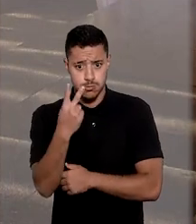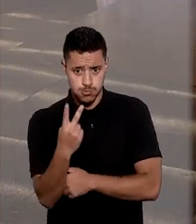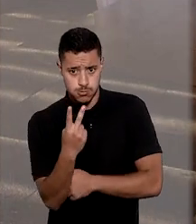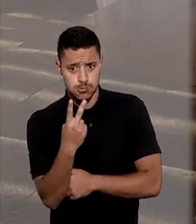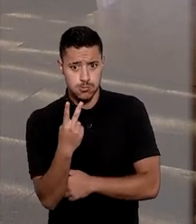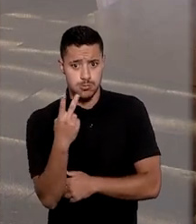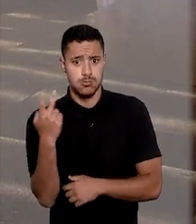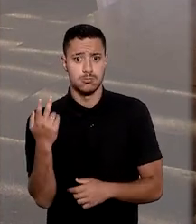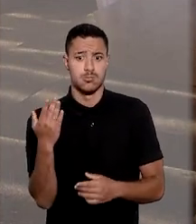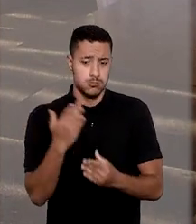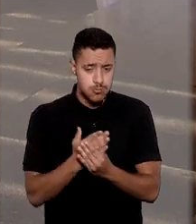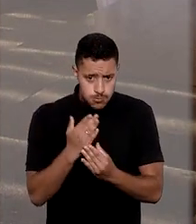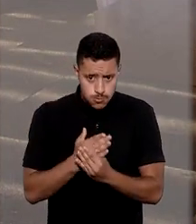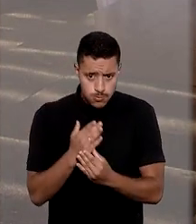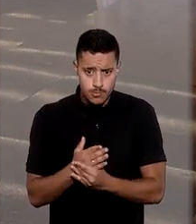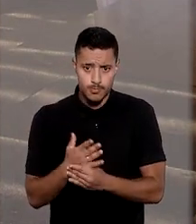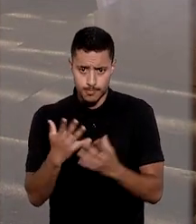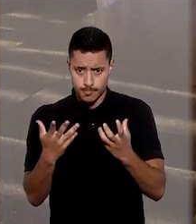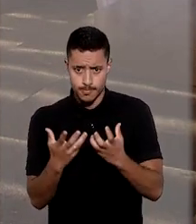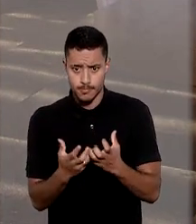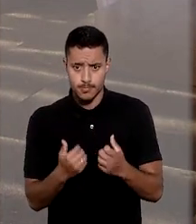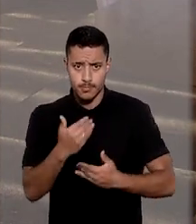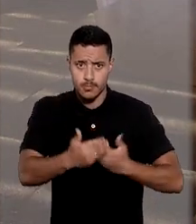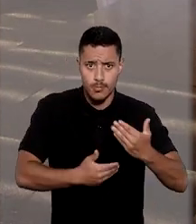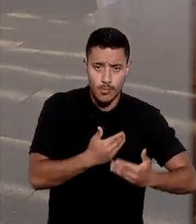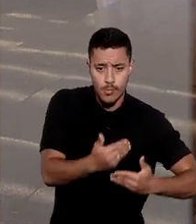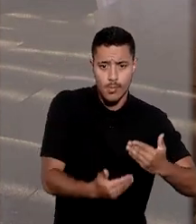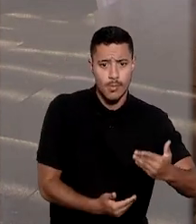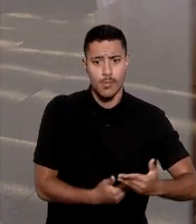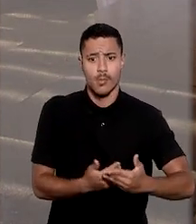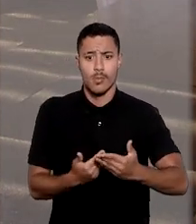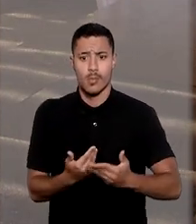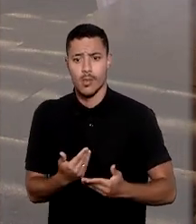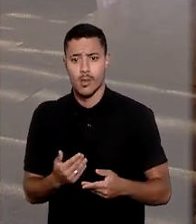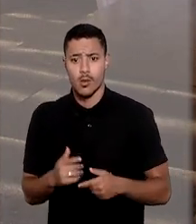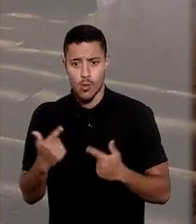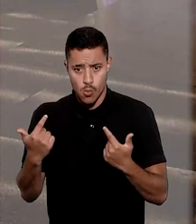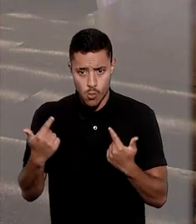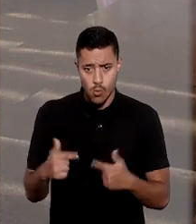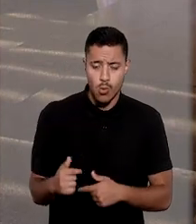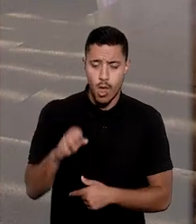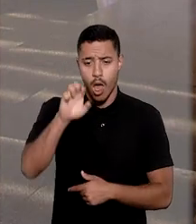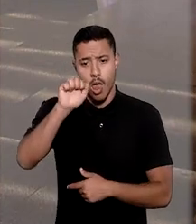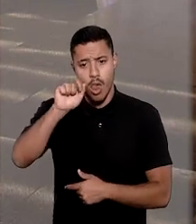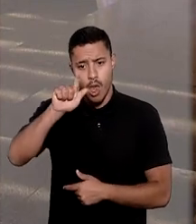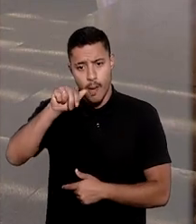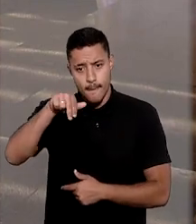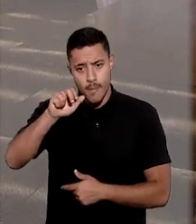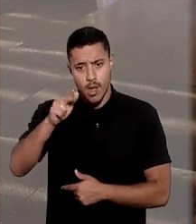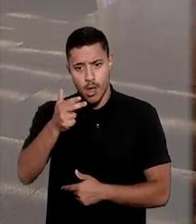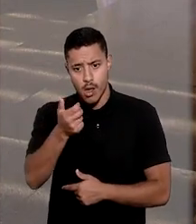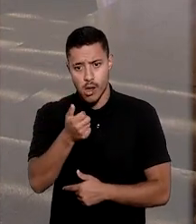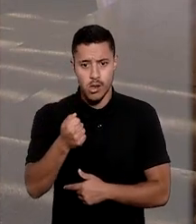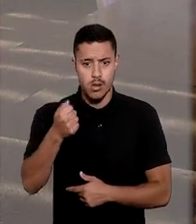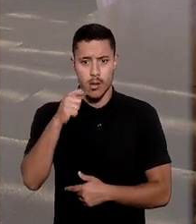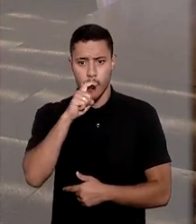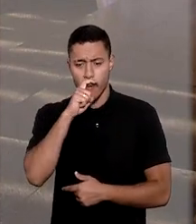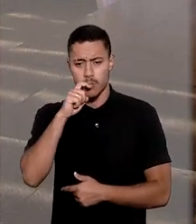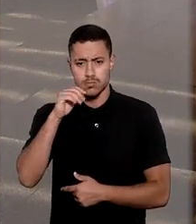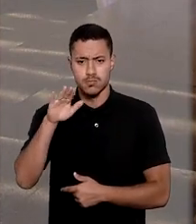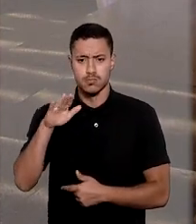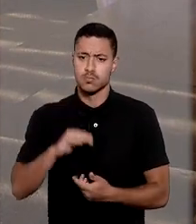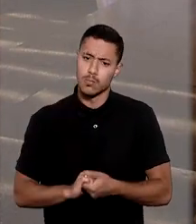recursos ordinários para determinar o segmento de ações indenizatórias contra a Alemanha ajuizadas na Justiça Federal